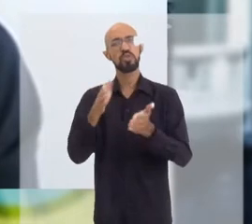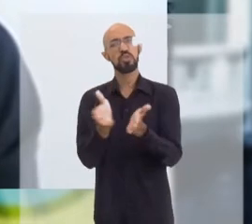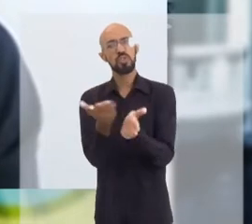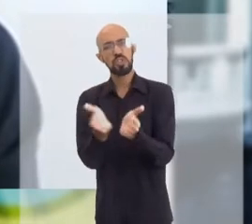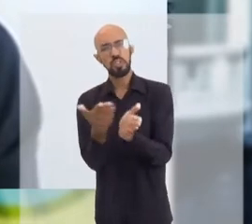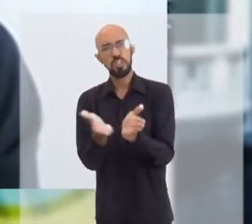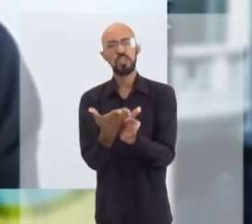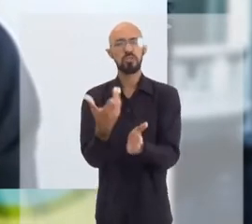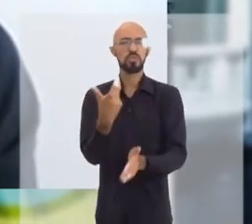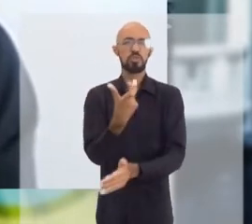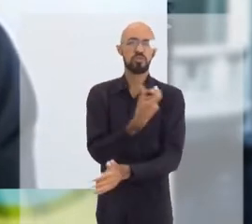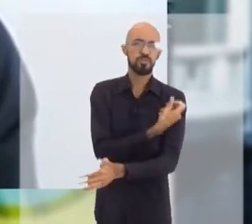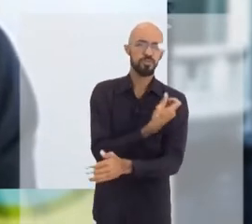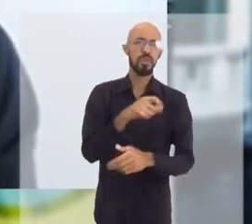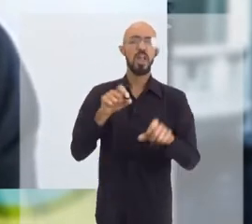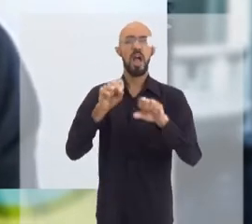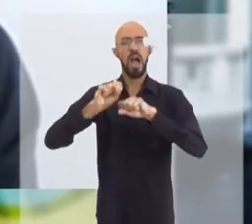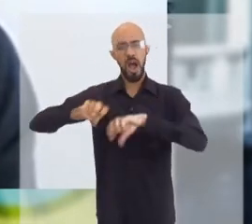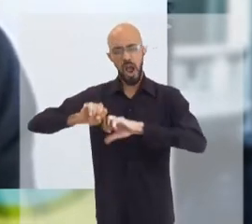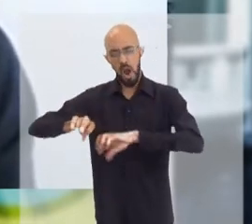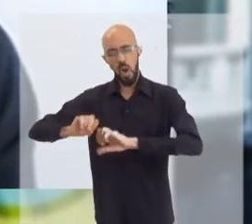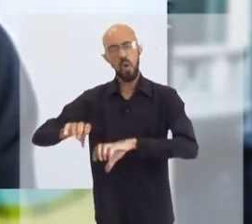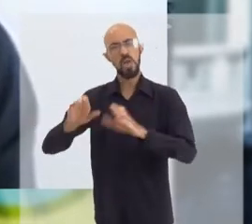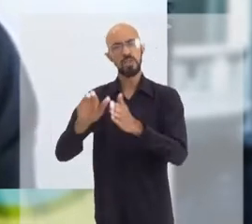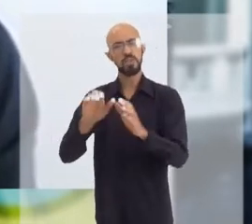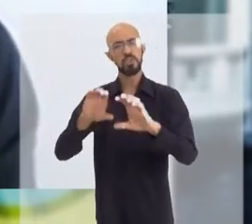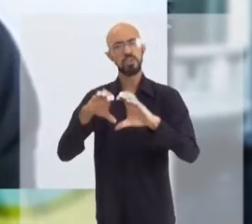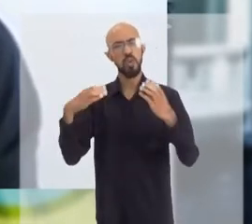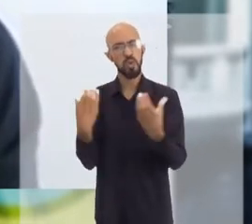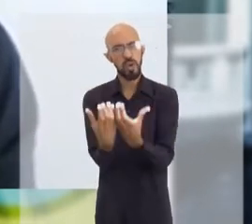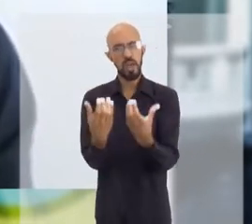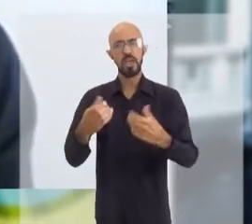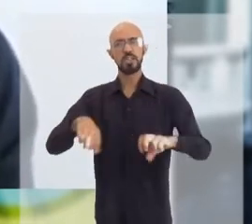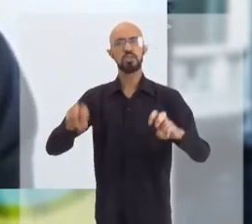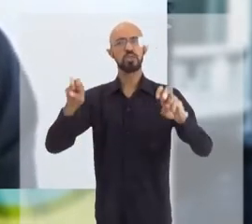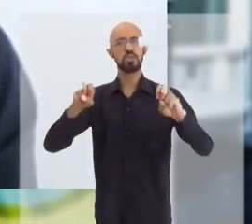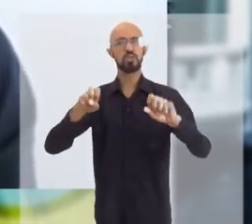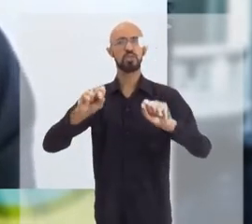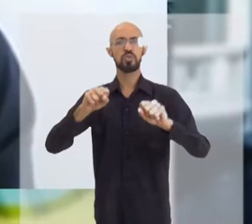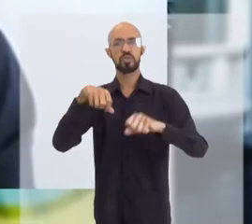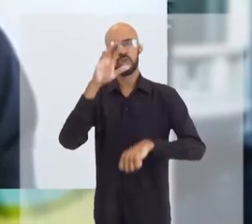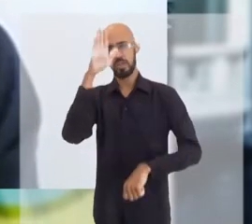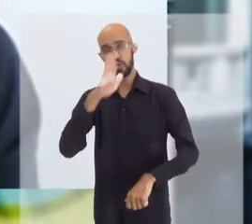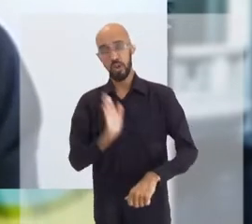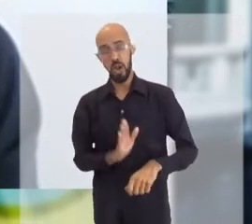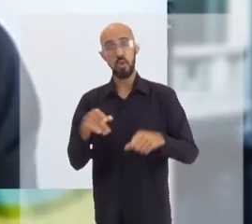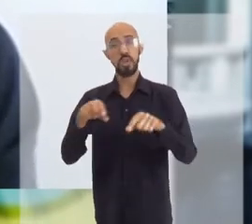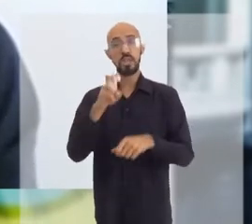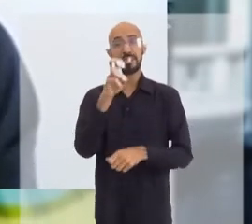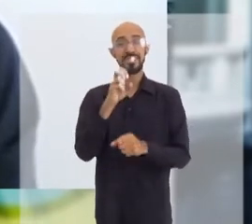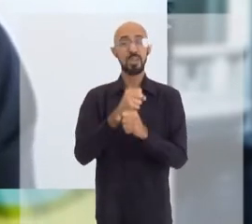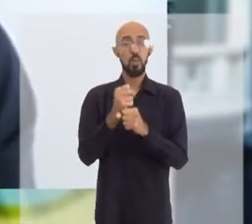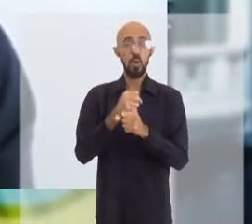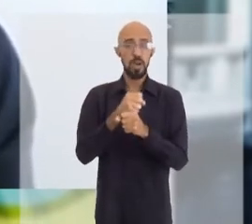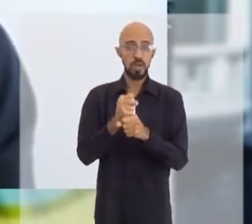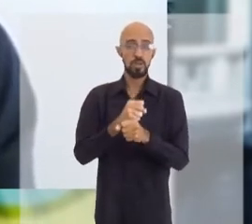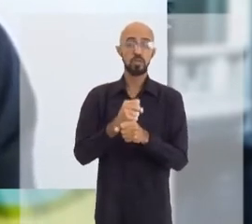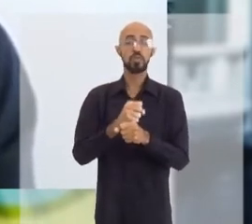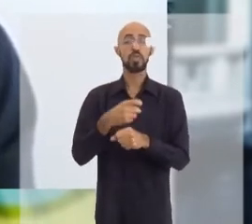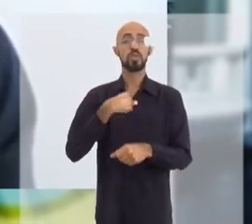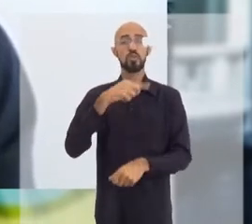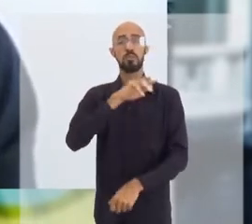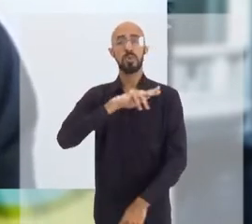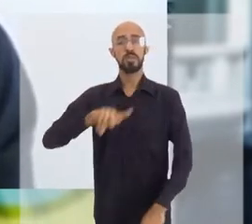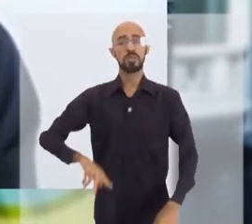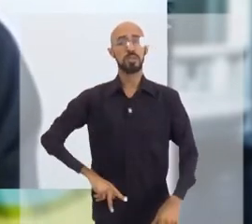e aulas dadas em congressos nacionais e internacionais sobre o tema, e há cinco anos presido o Departamento de